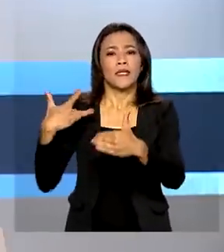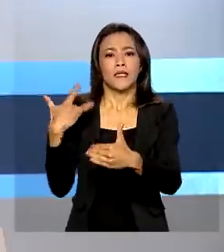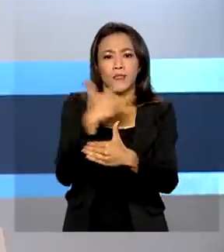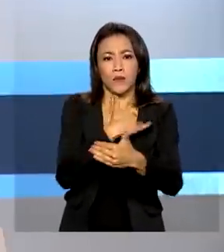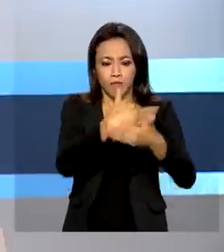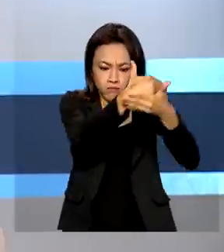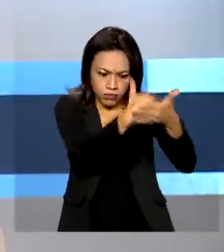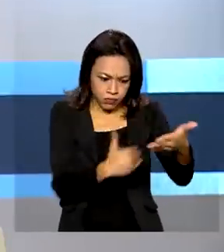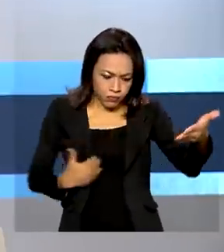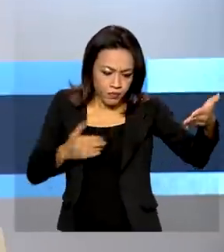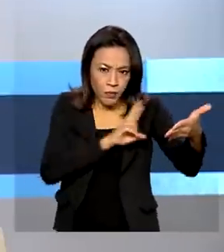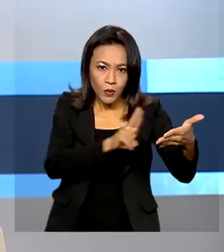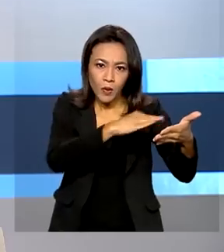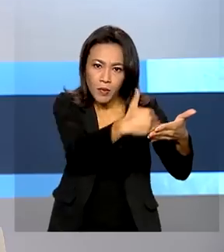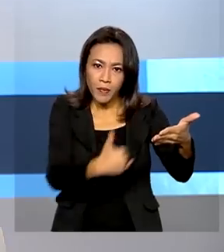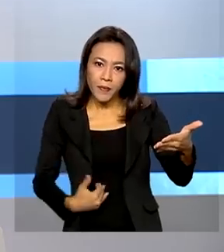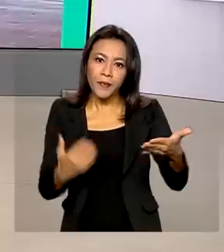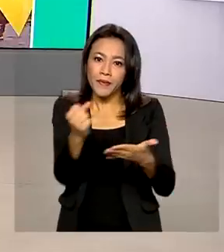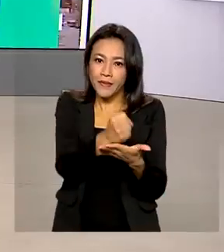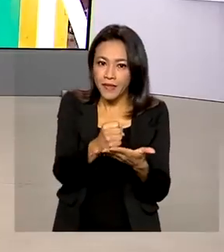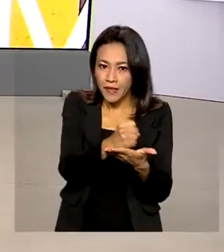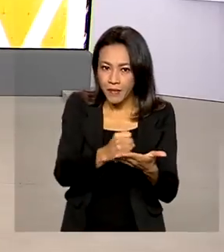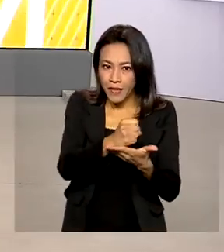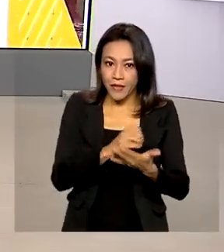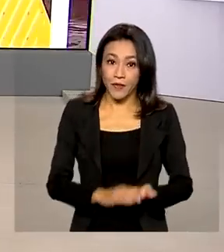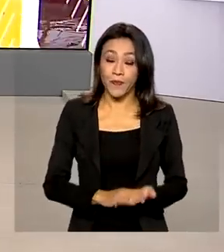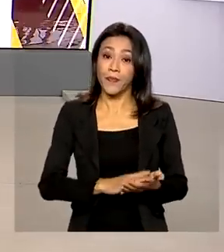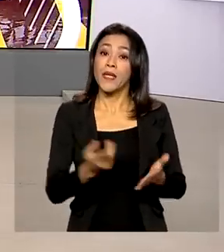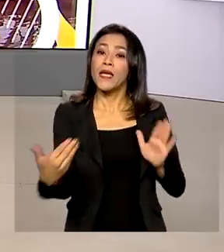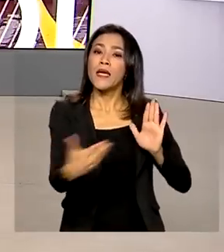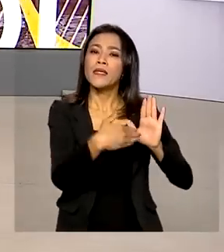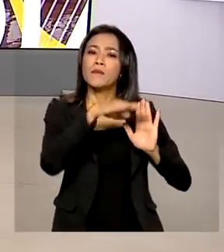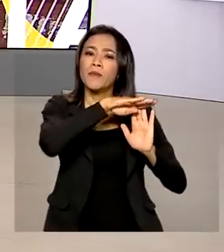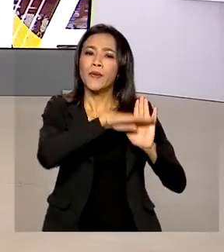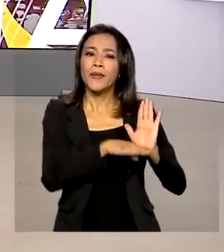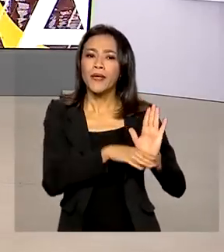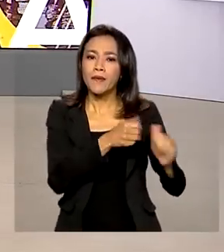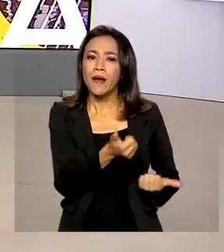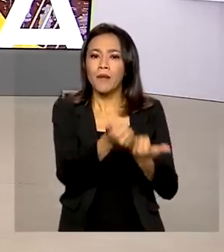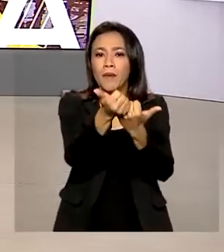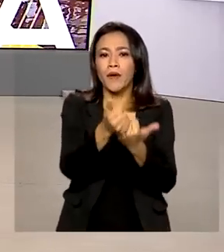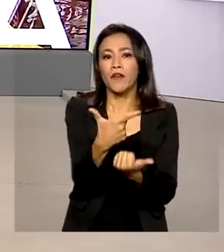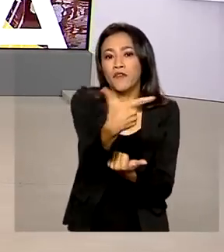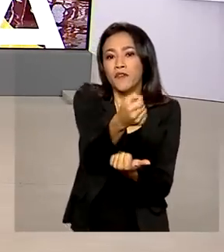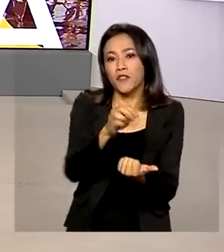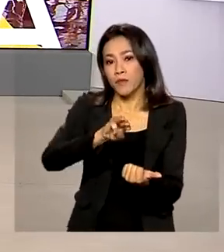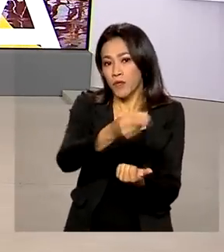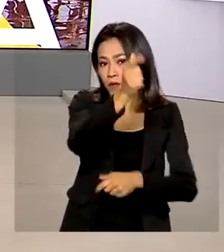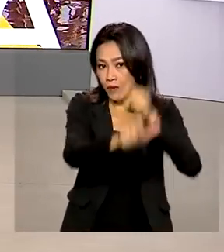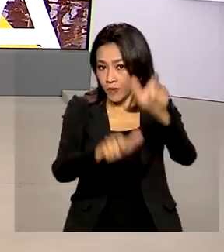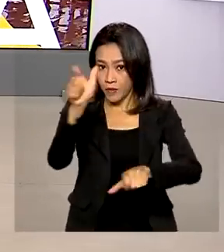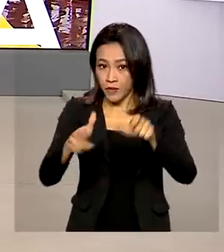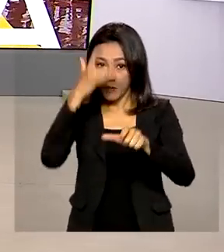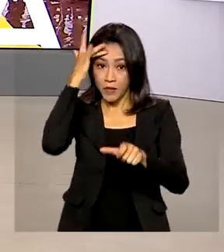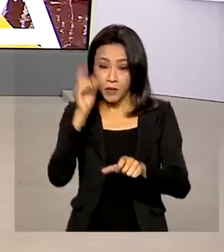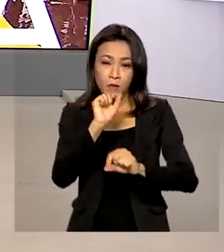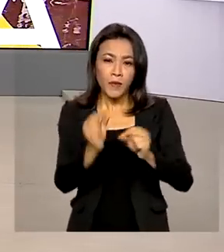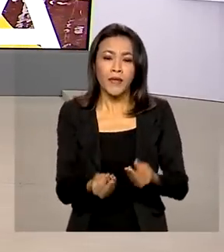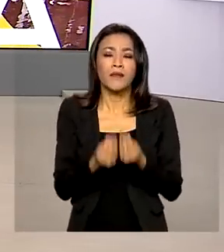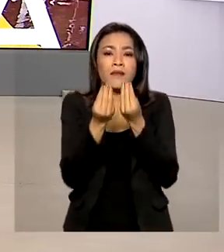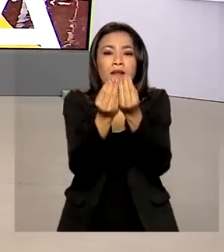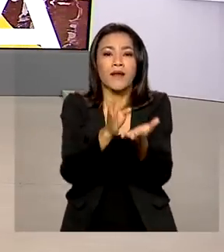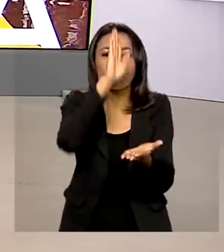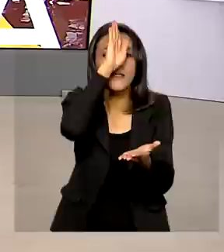lista de medicamentos do Farmácia Popular. O programa beneficia atualmente 20 milhões de brasileiros, ao repassar de